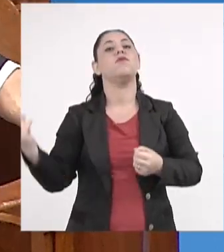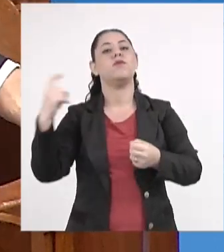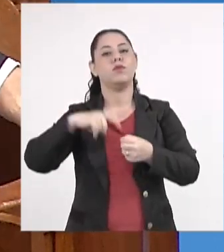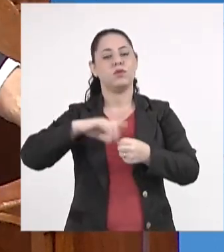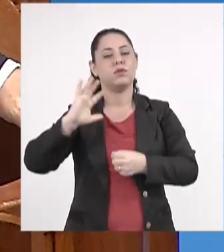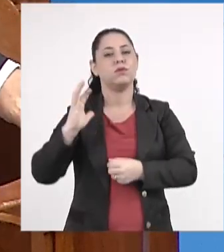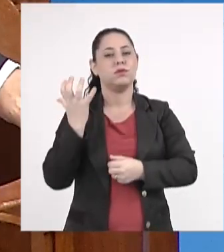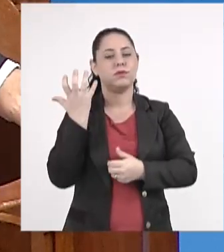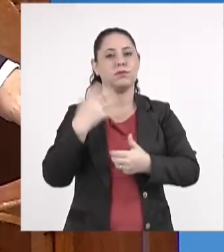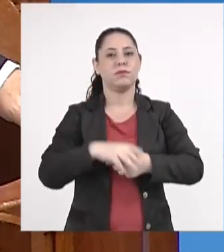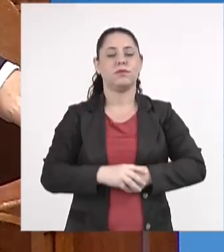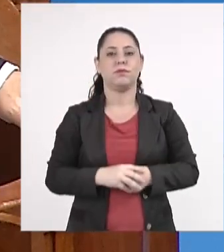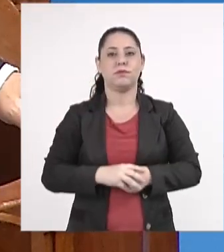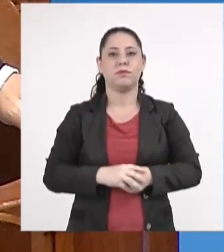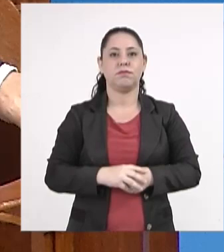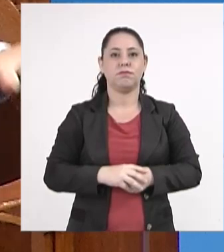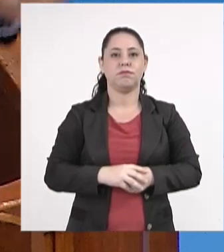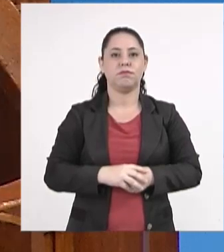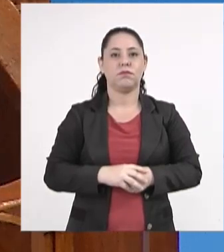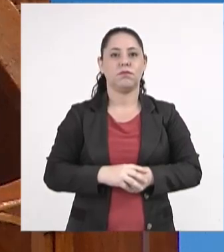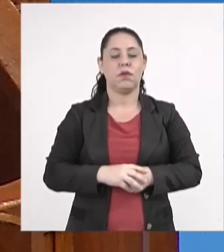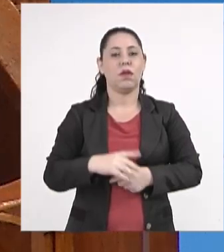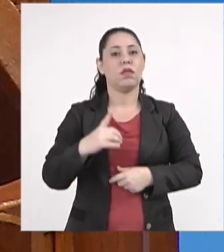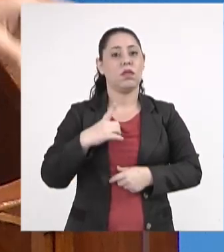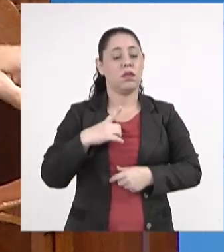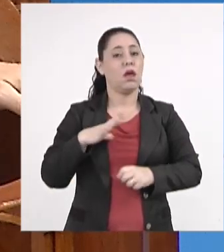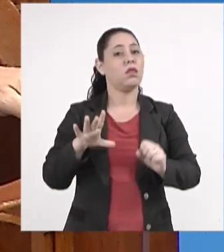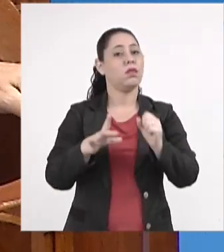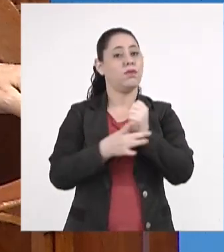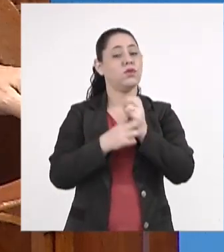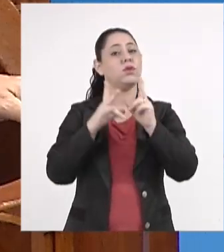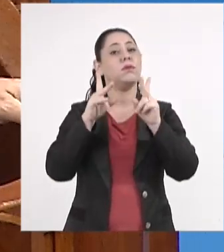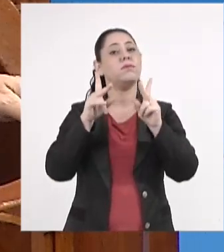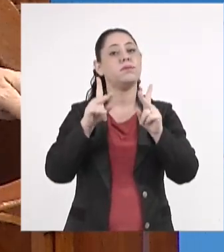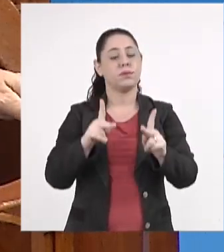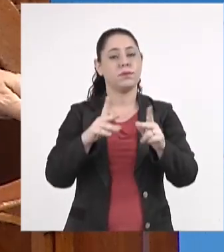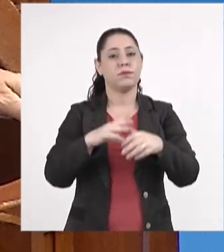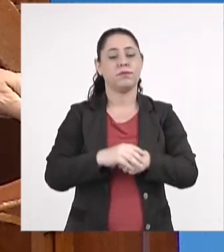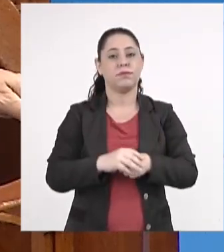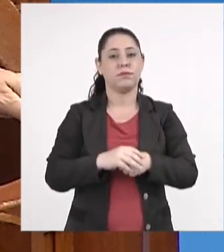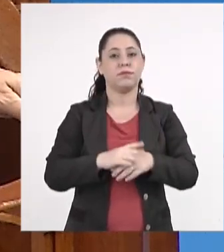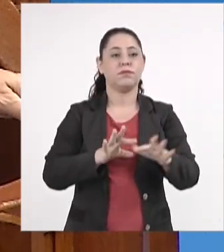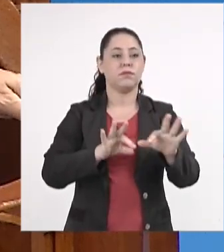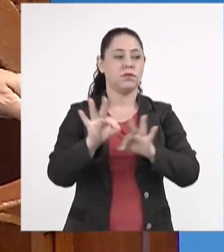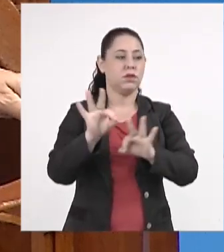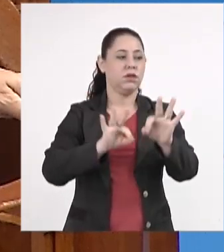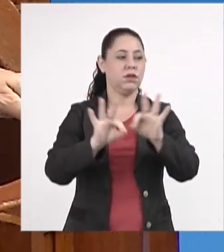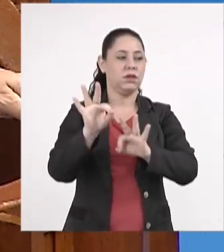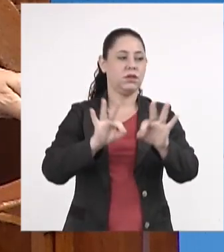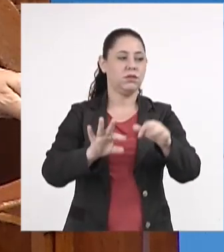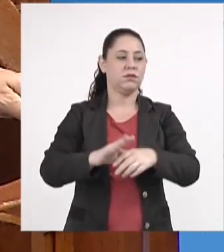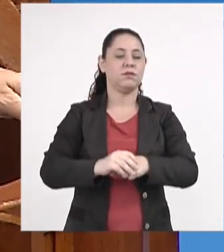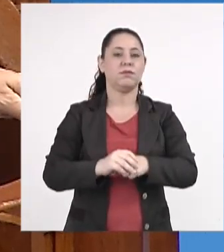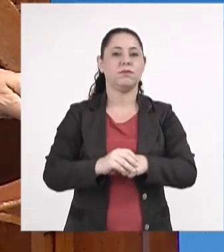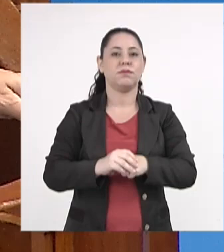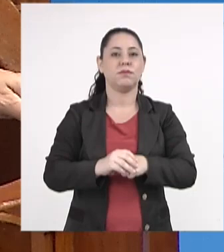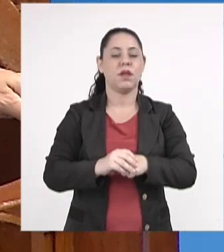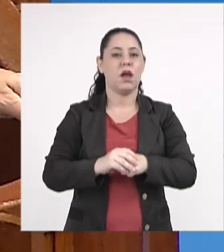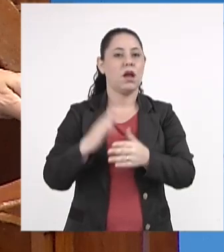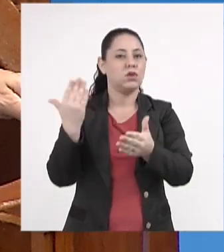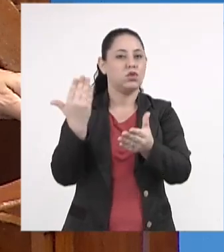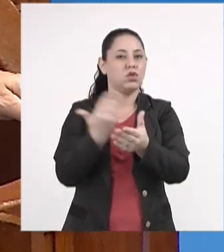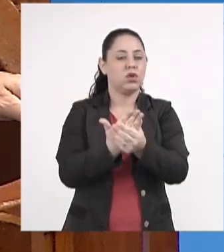acontecer esse problema. Nós estamos com a defensoria pública preparando ações civis para